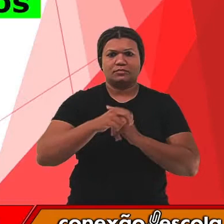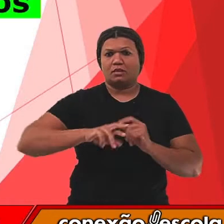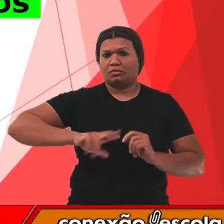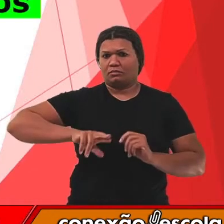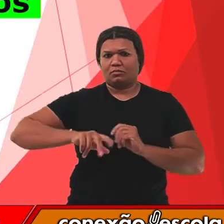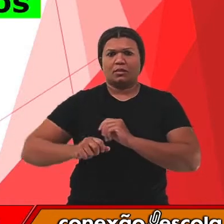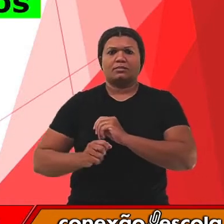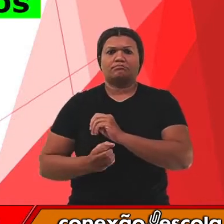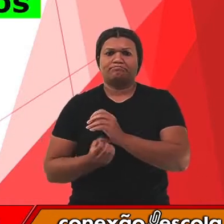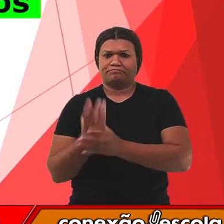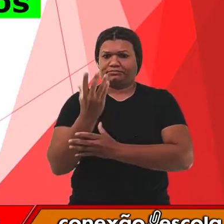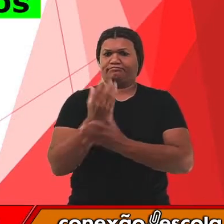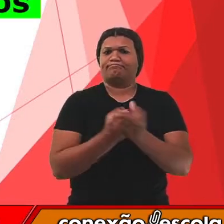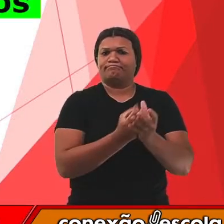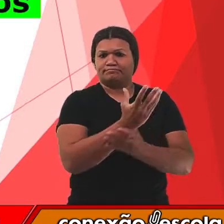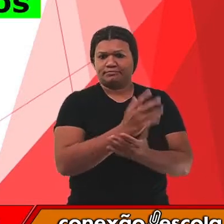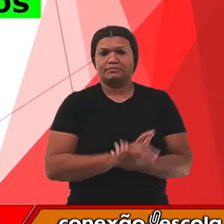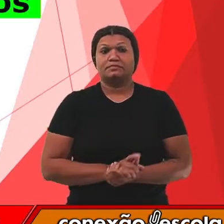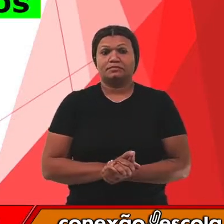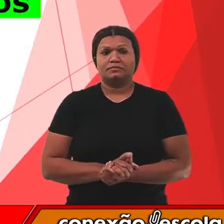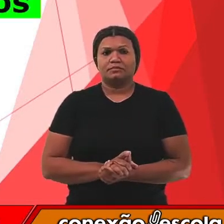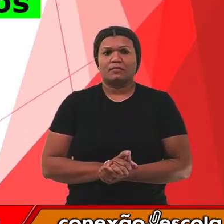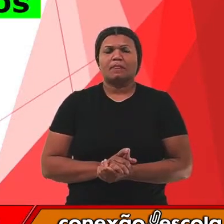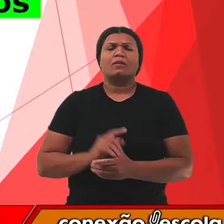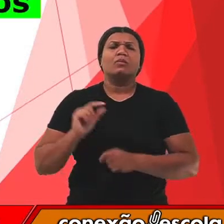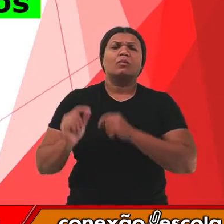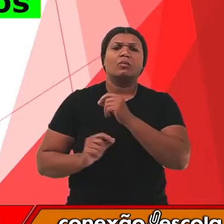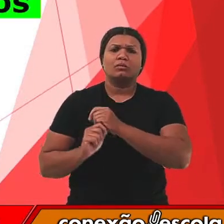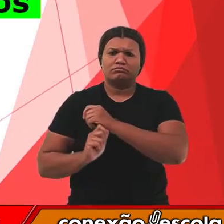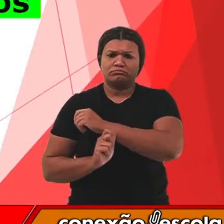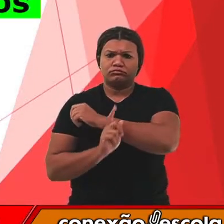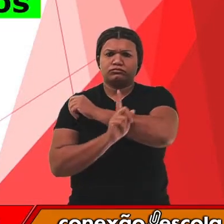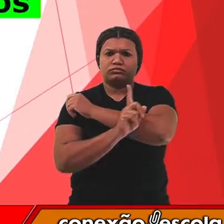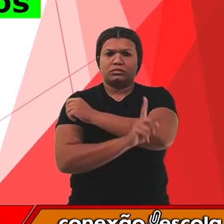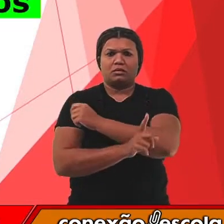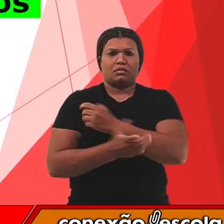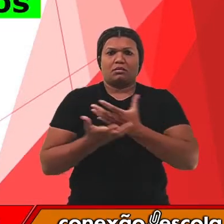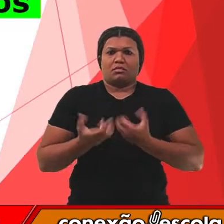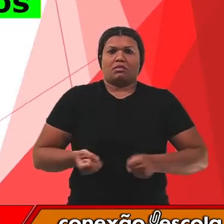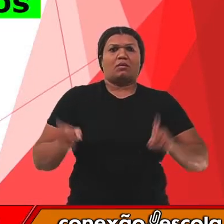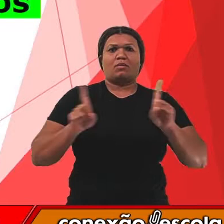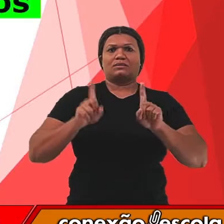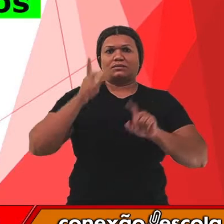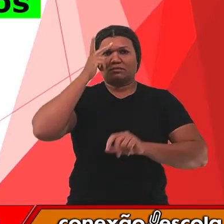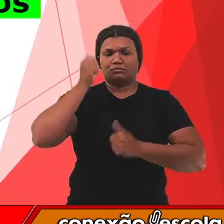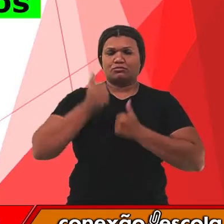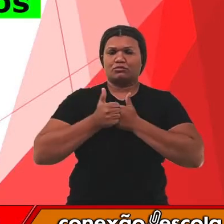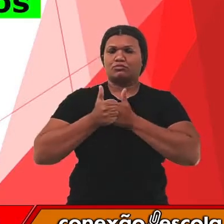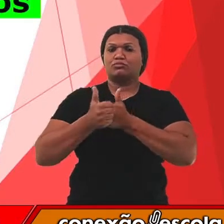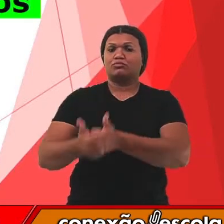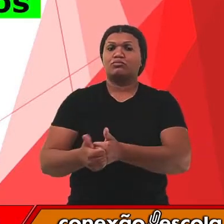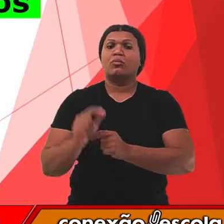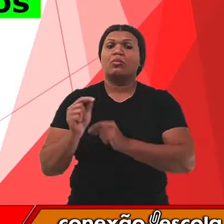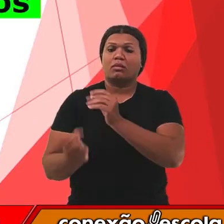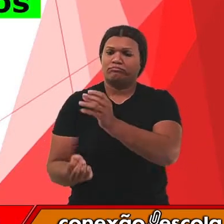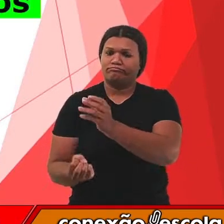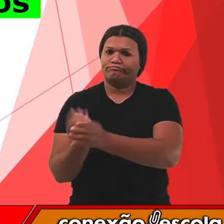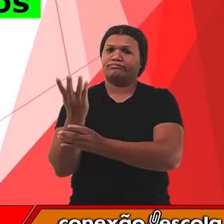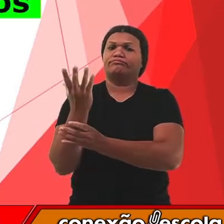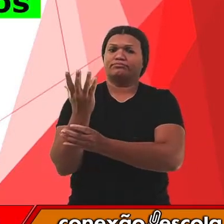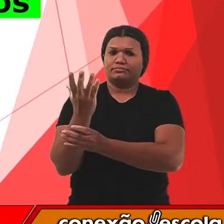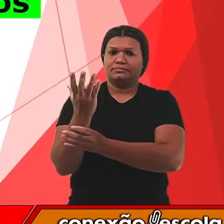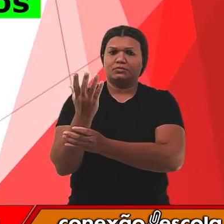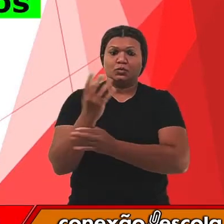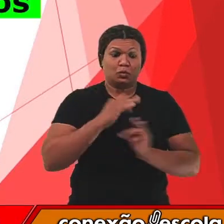A evolução não é aceita por pessoas que seguem o criacionismo. Segundo o criacionismo,